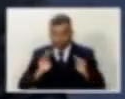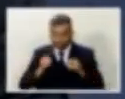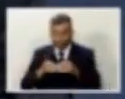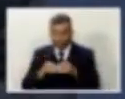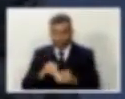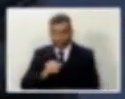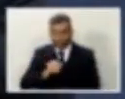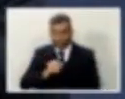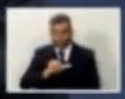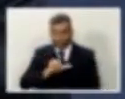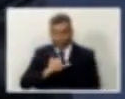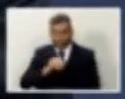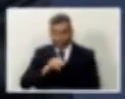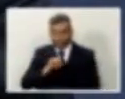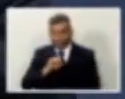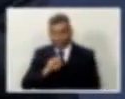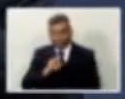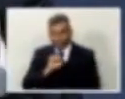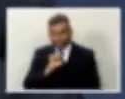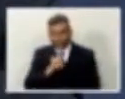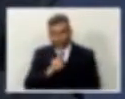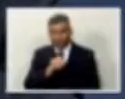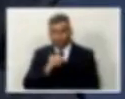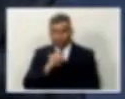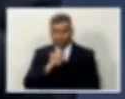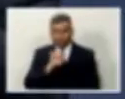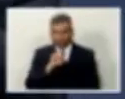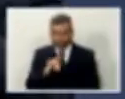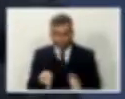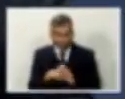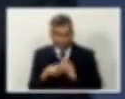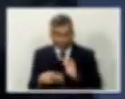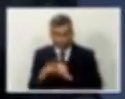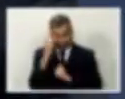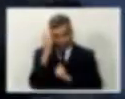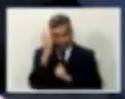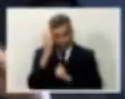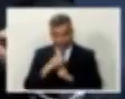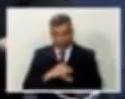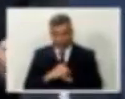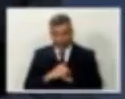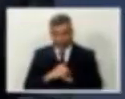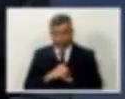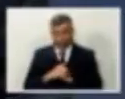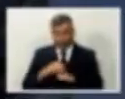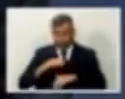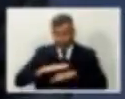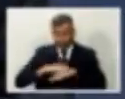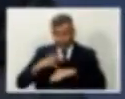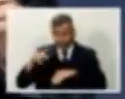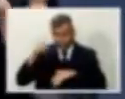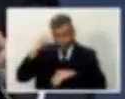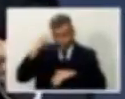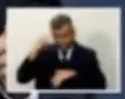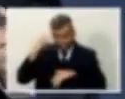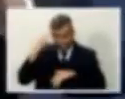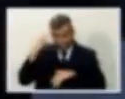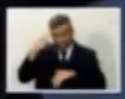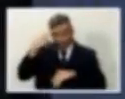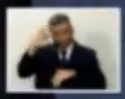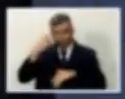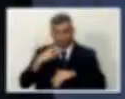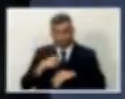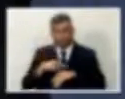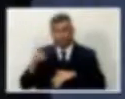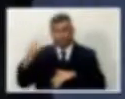São Paulo. Então, esse improviso foi da mesma forma, ele não consegue tapar os buracos, ele inventou agora o